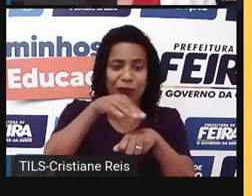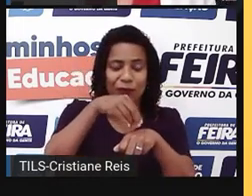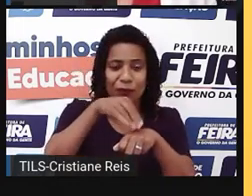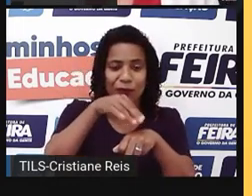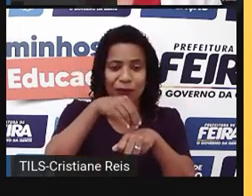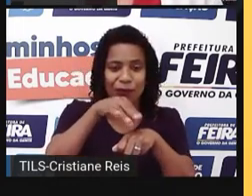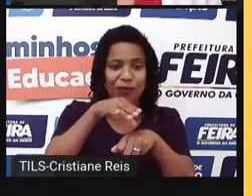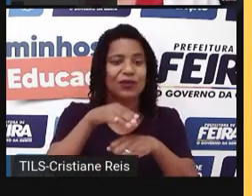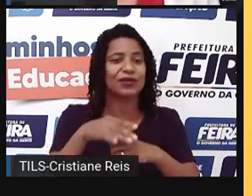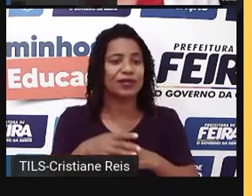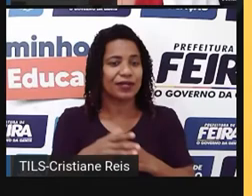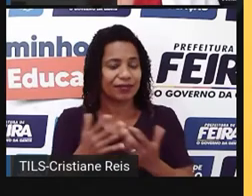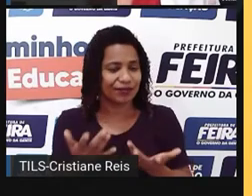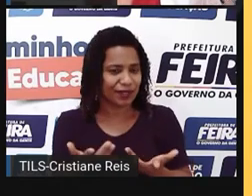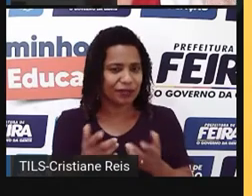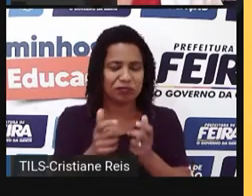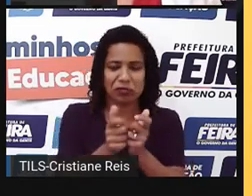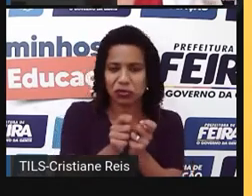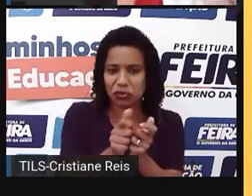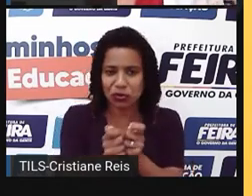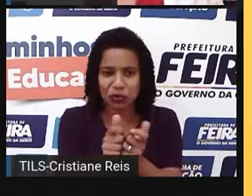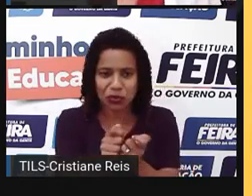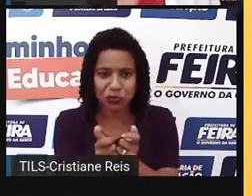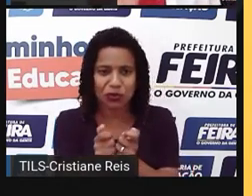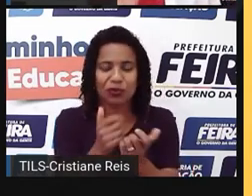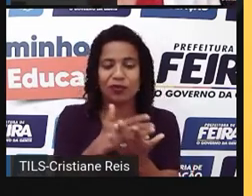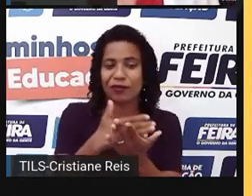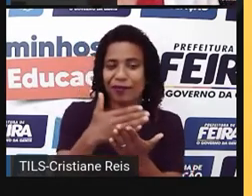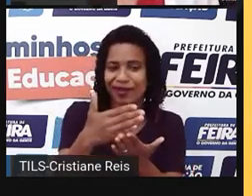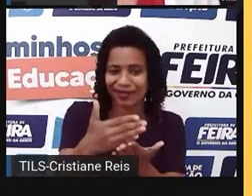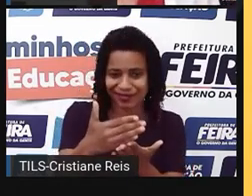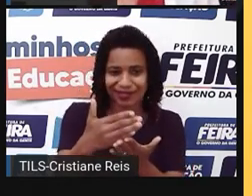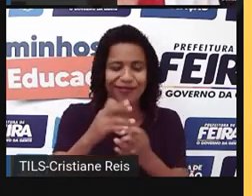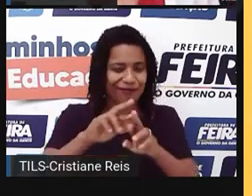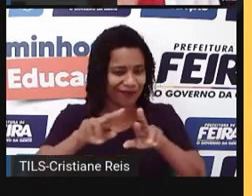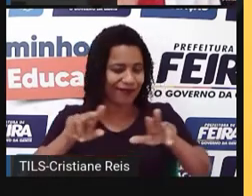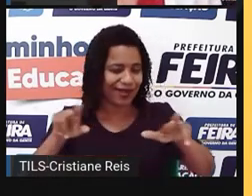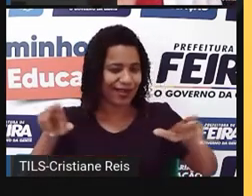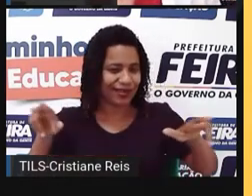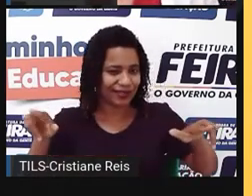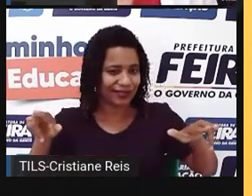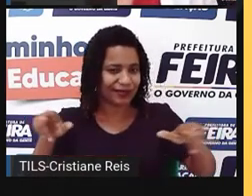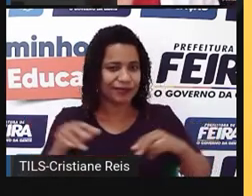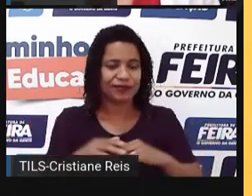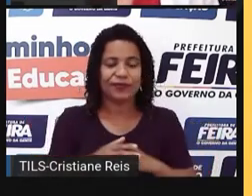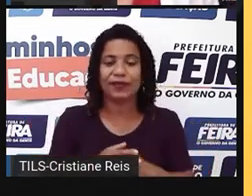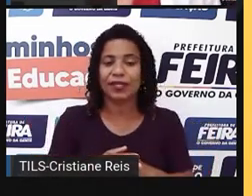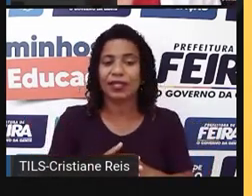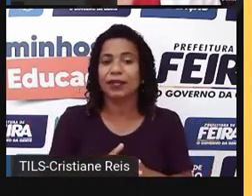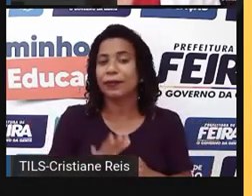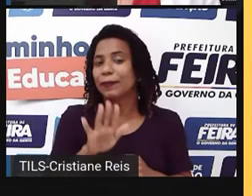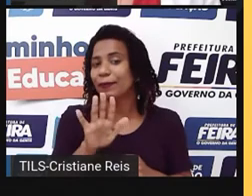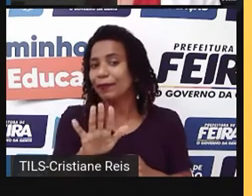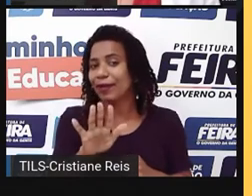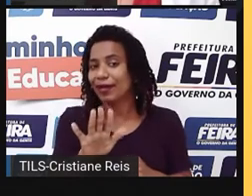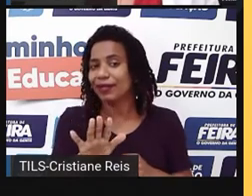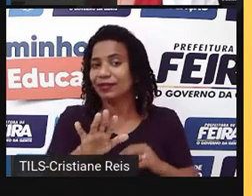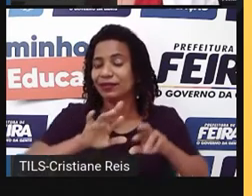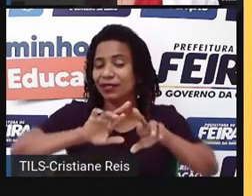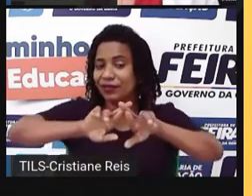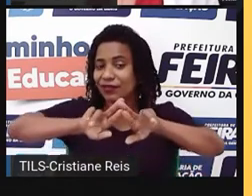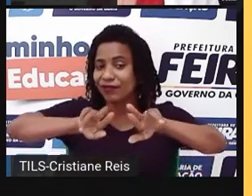dadas. Play again. Delerate and forget it for examples. Mas existem diferentes